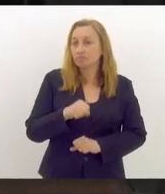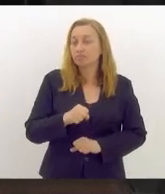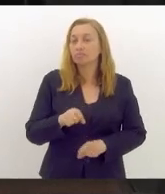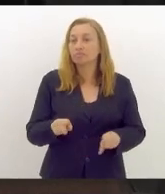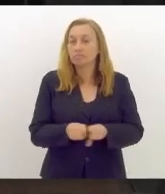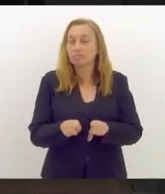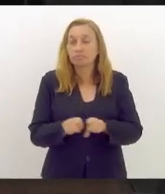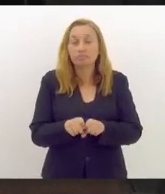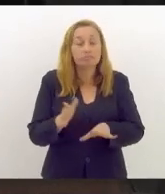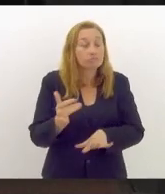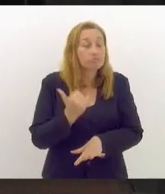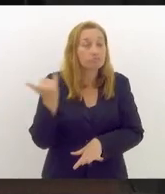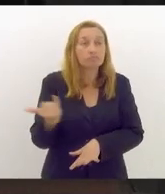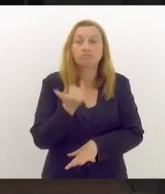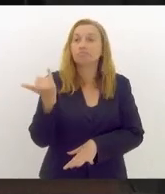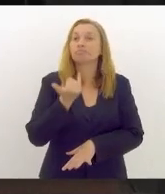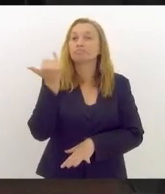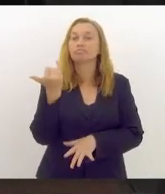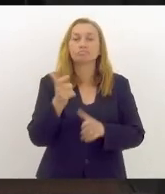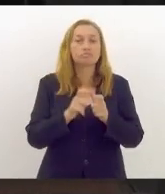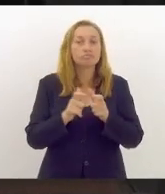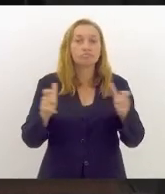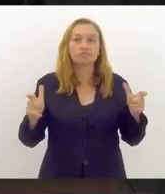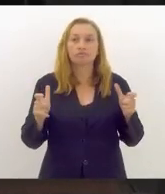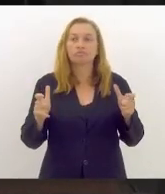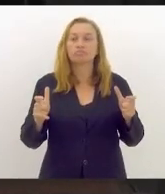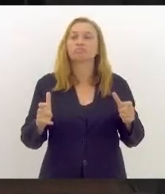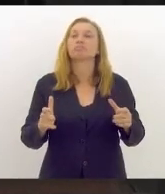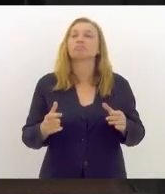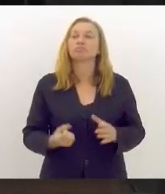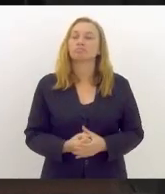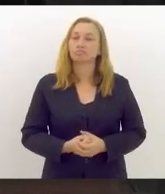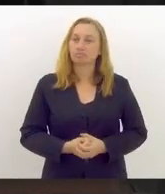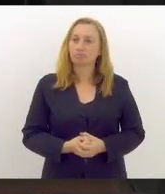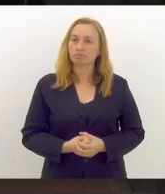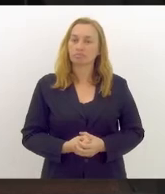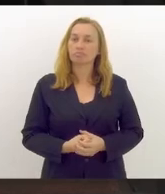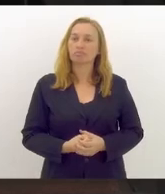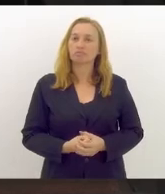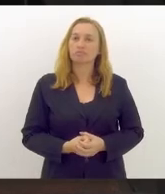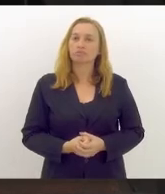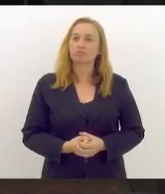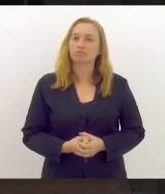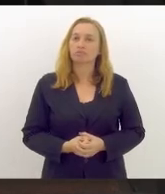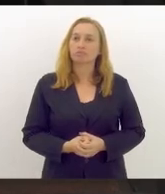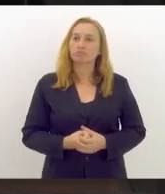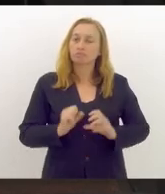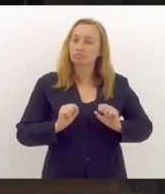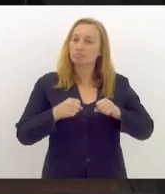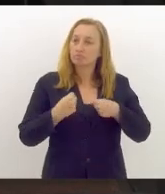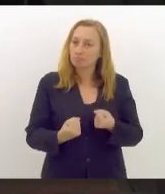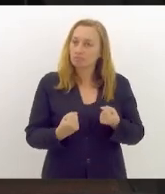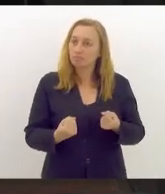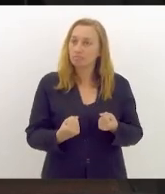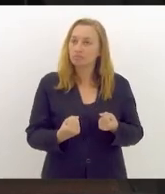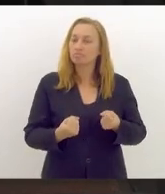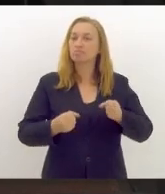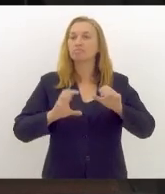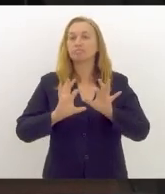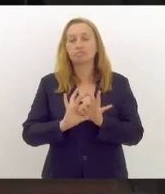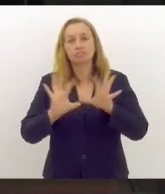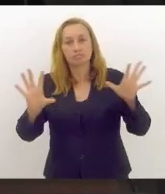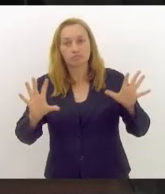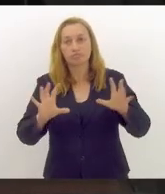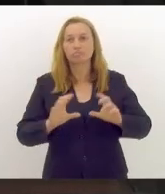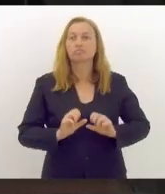frente importante e ampla que se formou, antes de mais nada, para defender a democracia